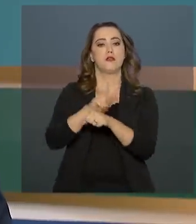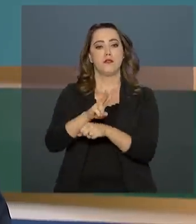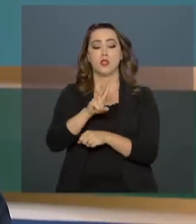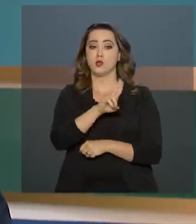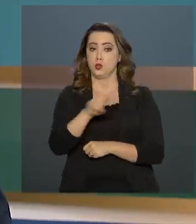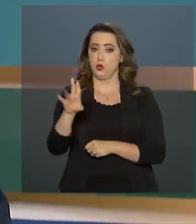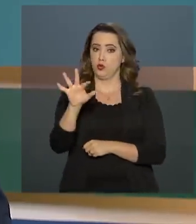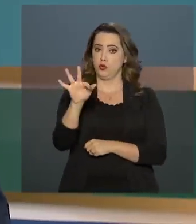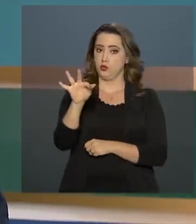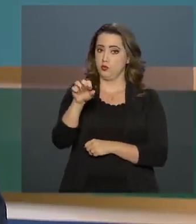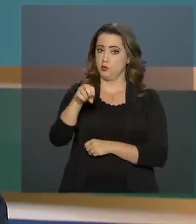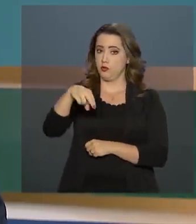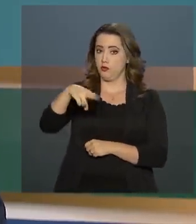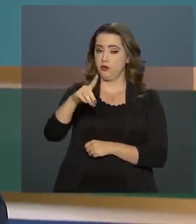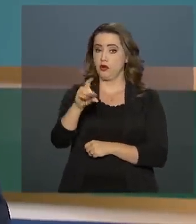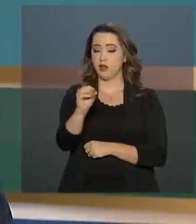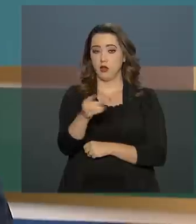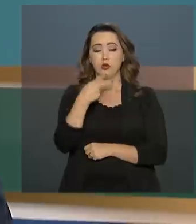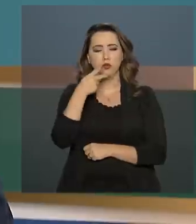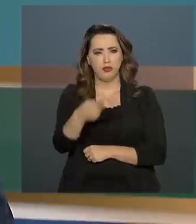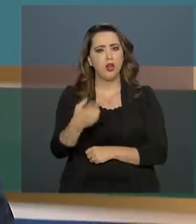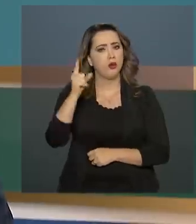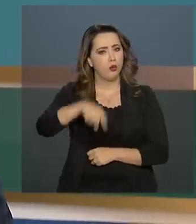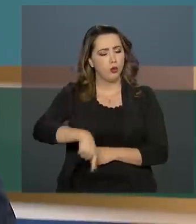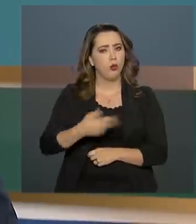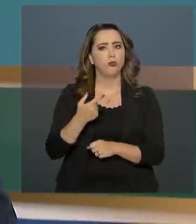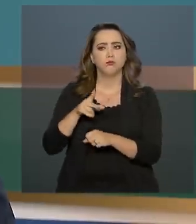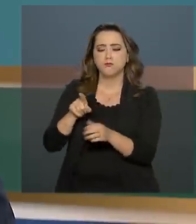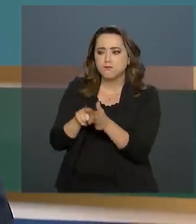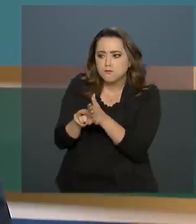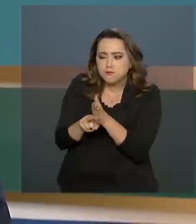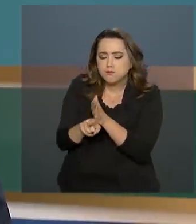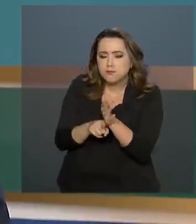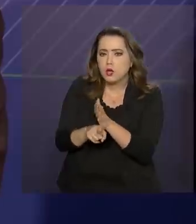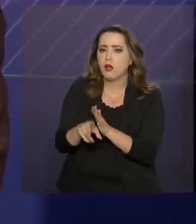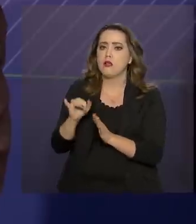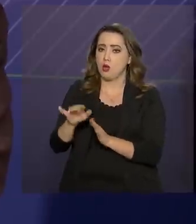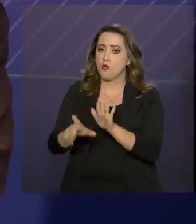Fernando Azevedo, declarou que o caso será apurado com o rigor da lei.